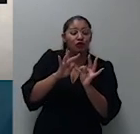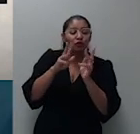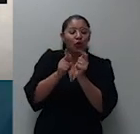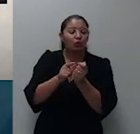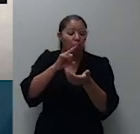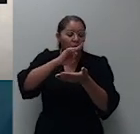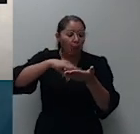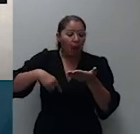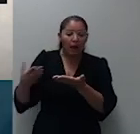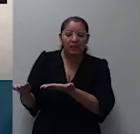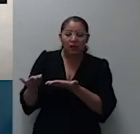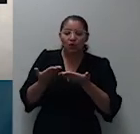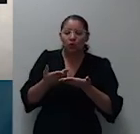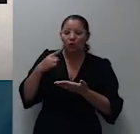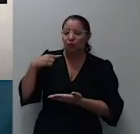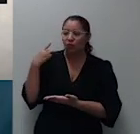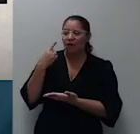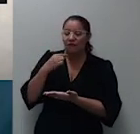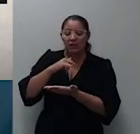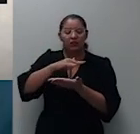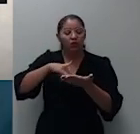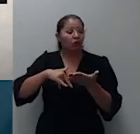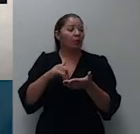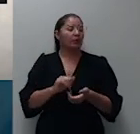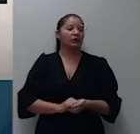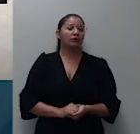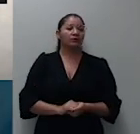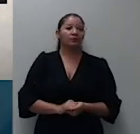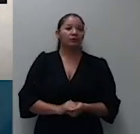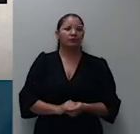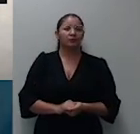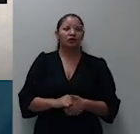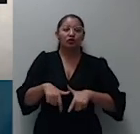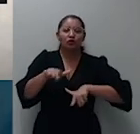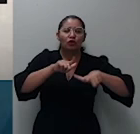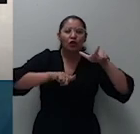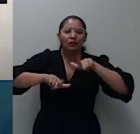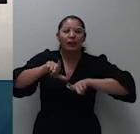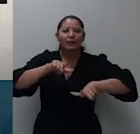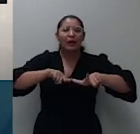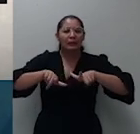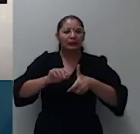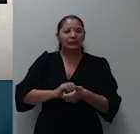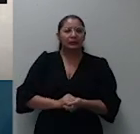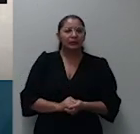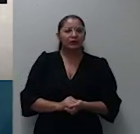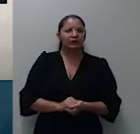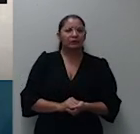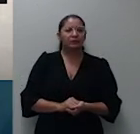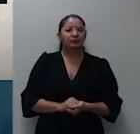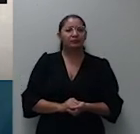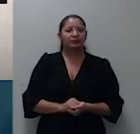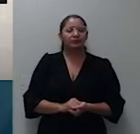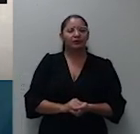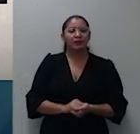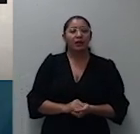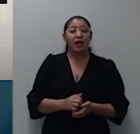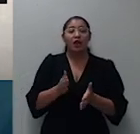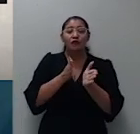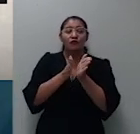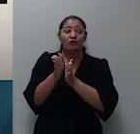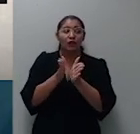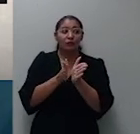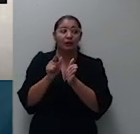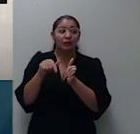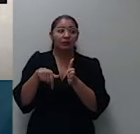a ponto de se ele certificar os atributos de liquidez certeza e exigibilidade em face dos menores contratantes